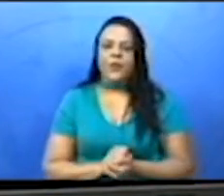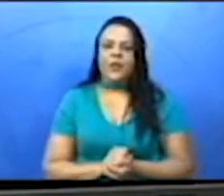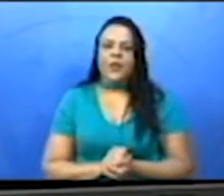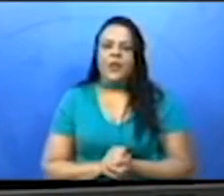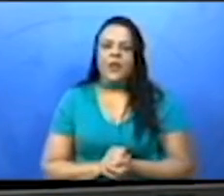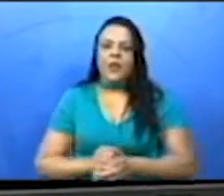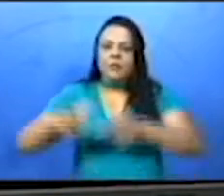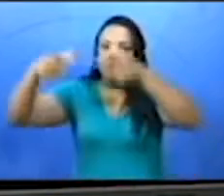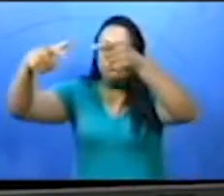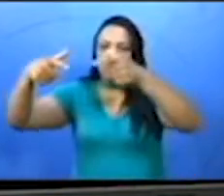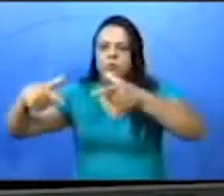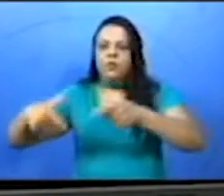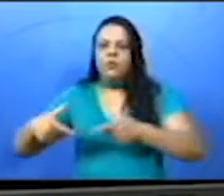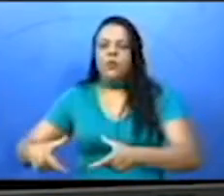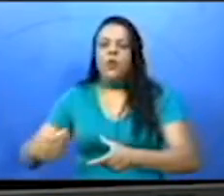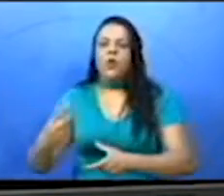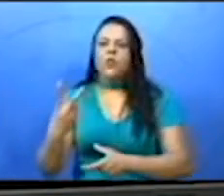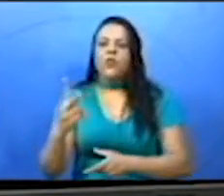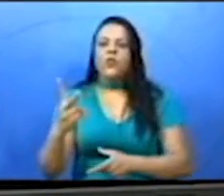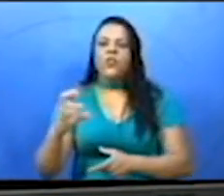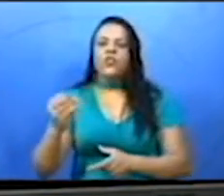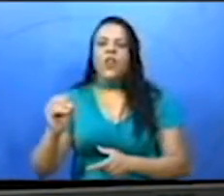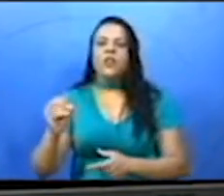posição. Qual será?